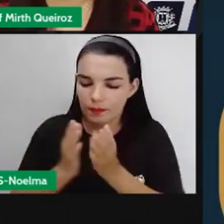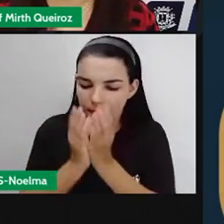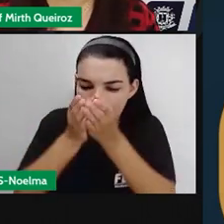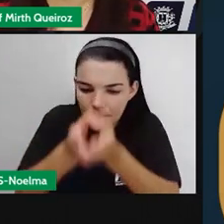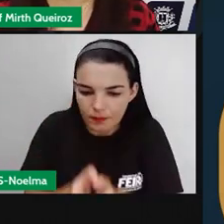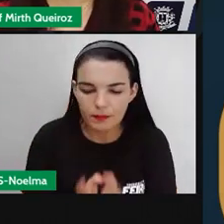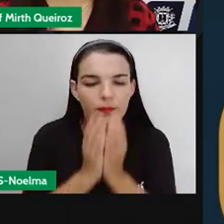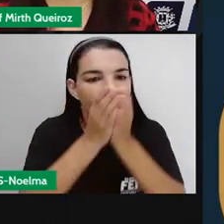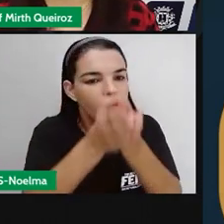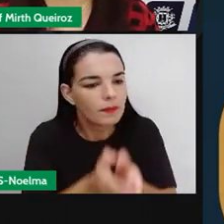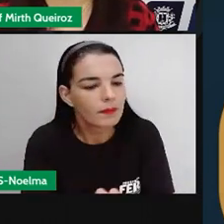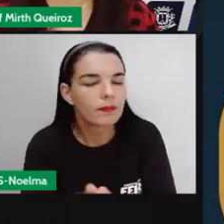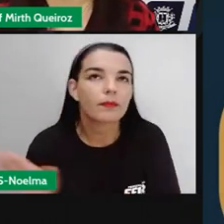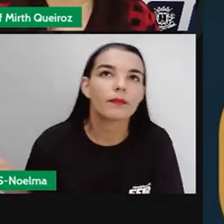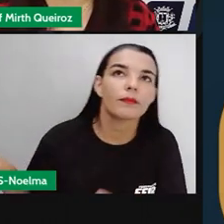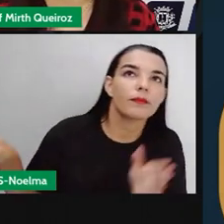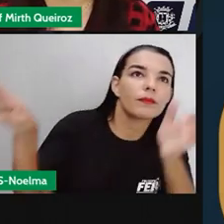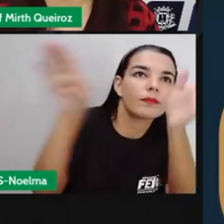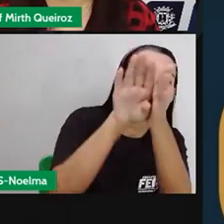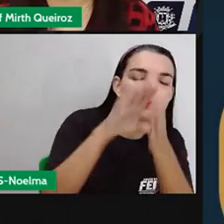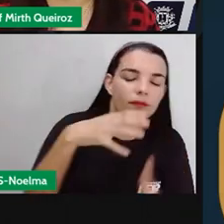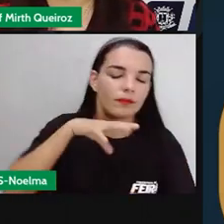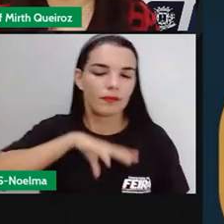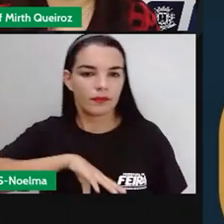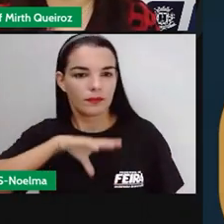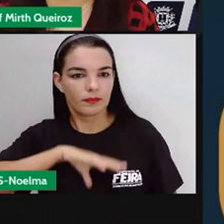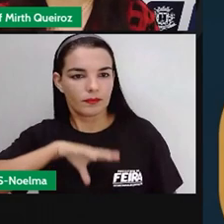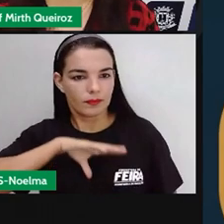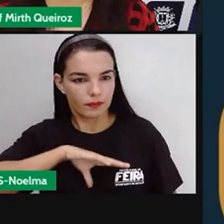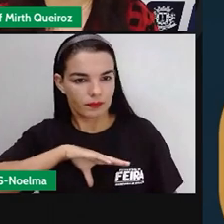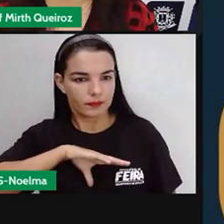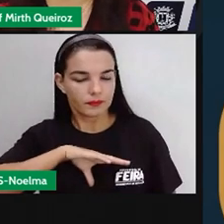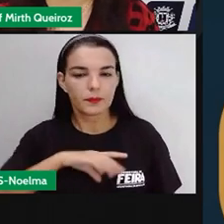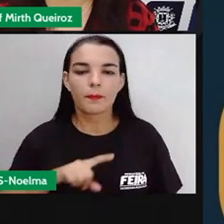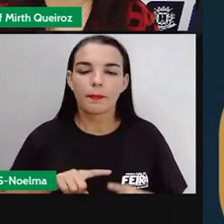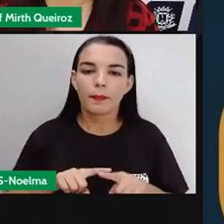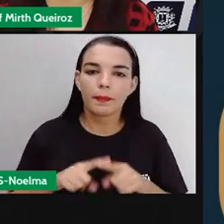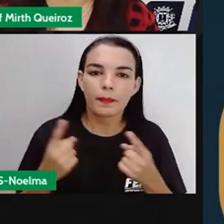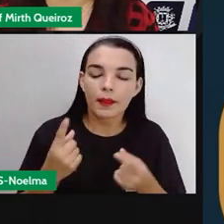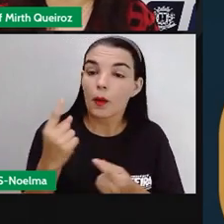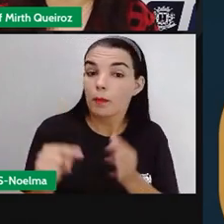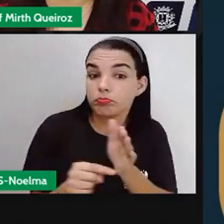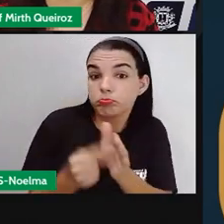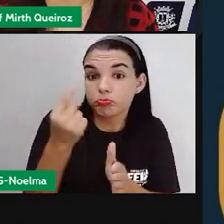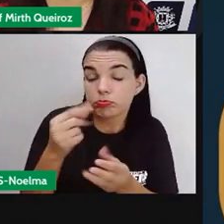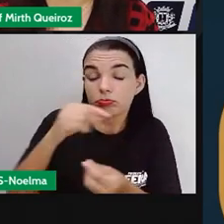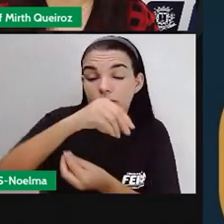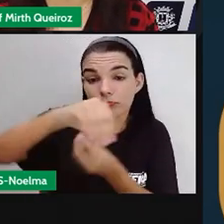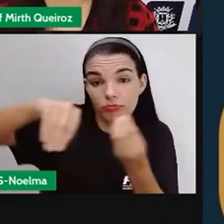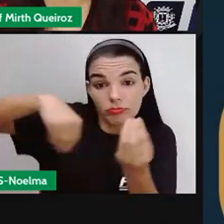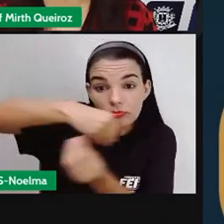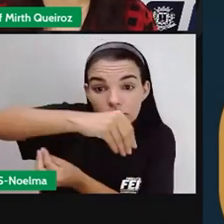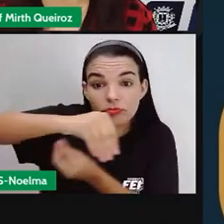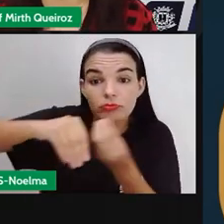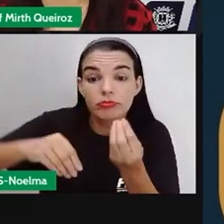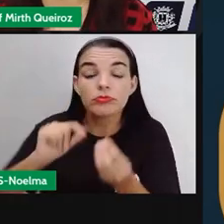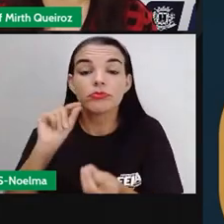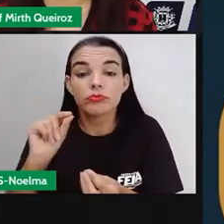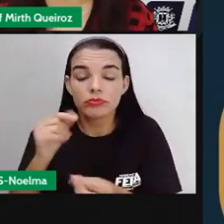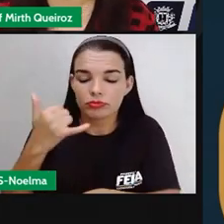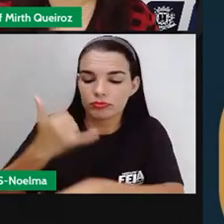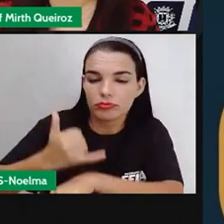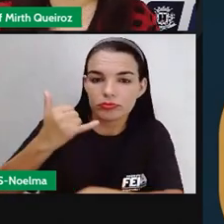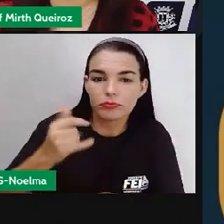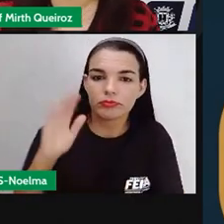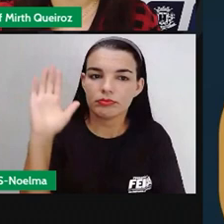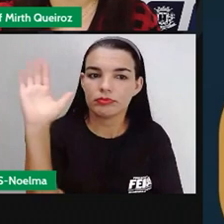para Portugal e assim comercializadas. Então, o primeiro ciclo econômico do Brasil foi o ciclo do pau-brasil,